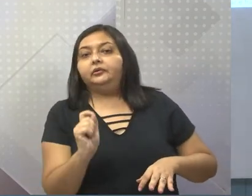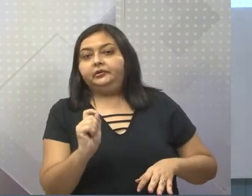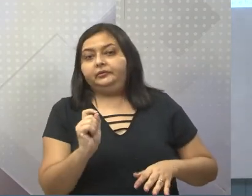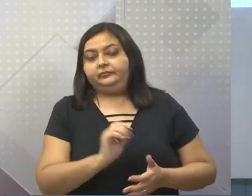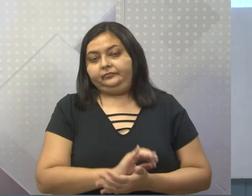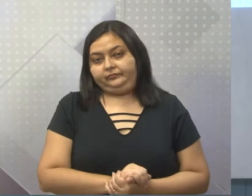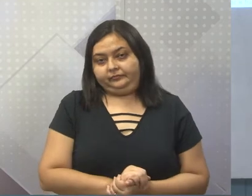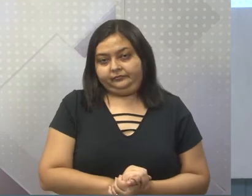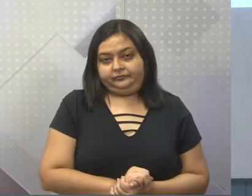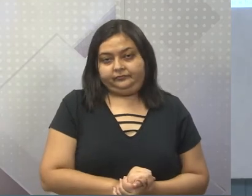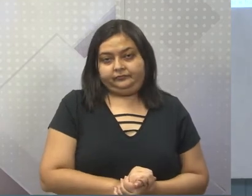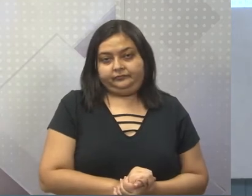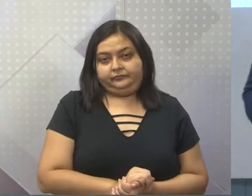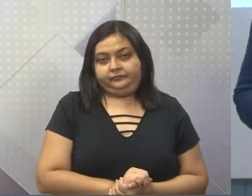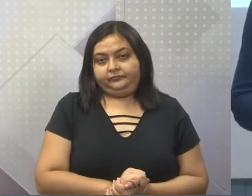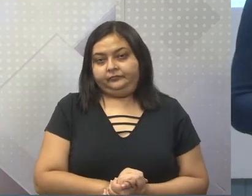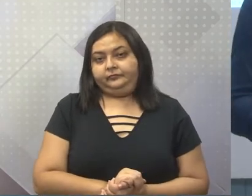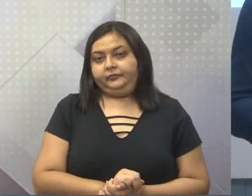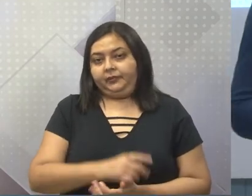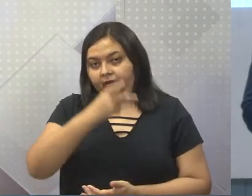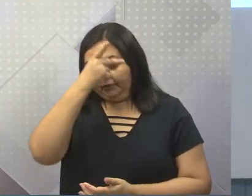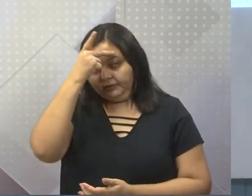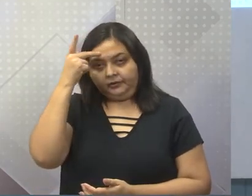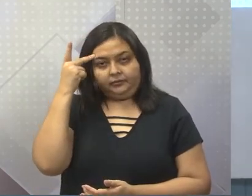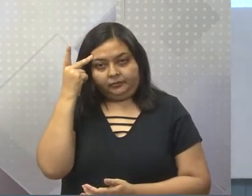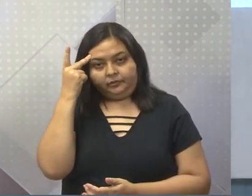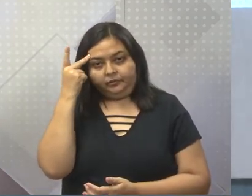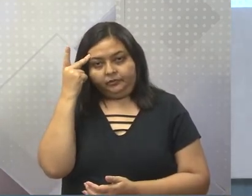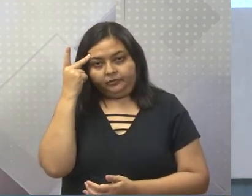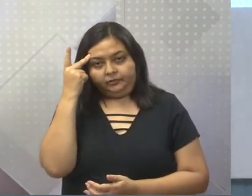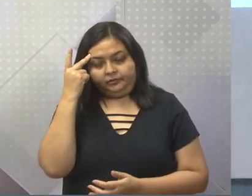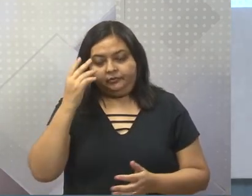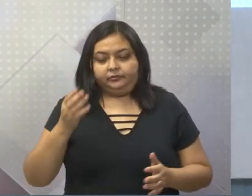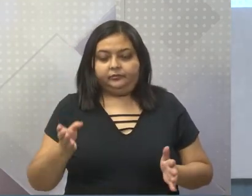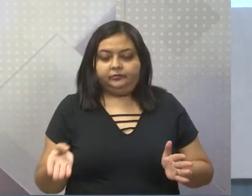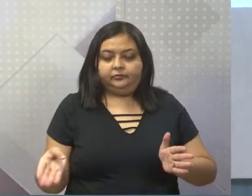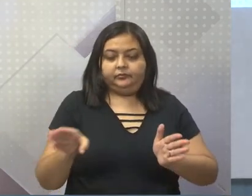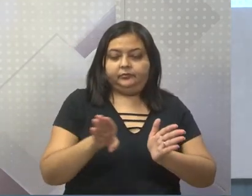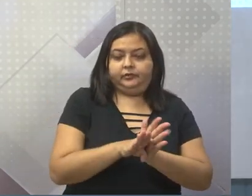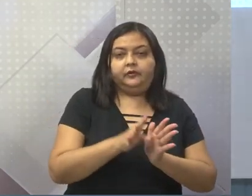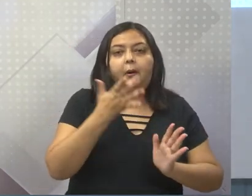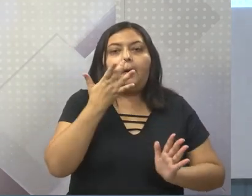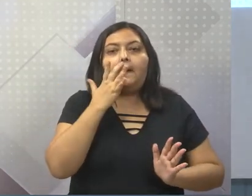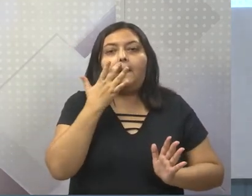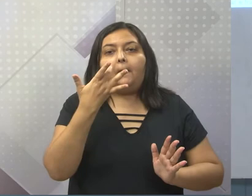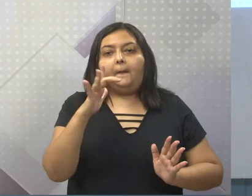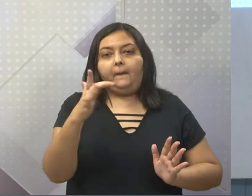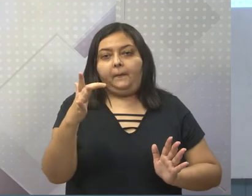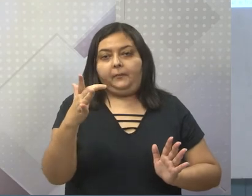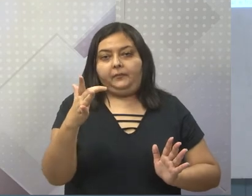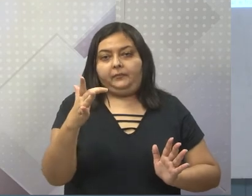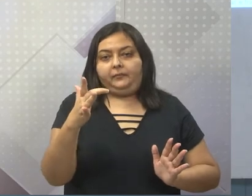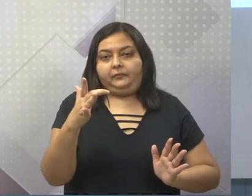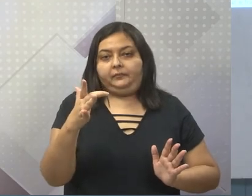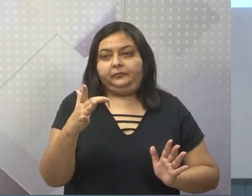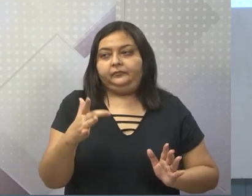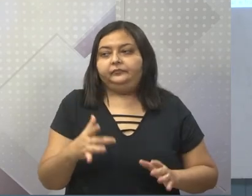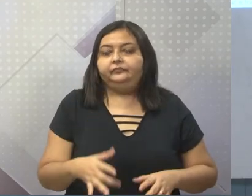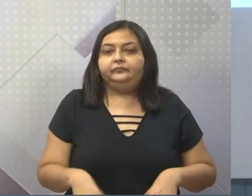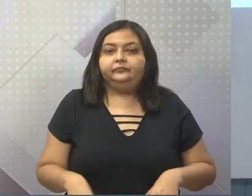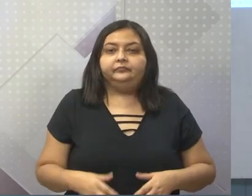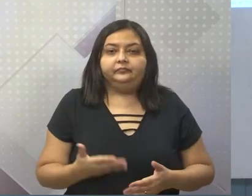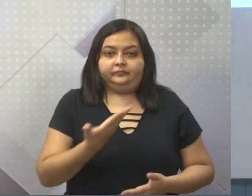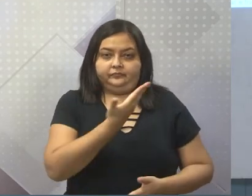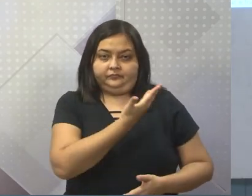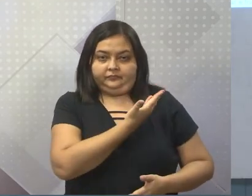O camarada chegava aqui com uma quantidade de ouro. Vamos lá. Com a quantidade de ouro desse